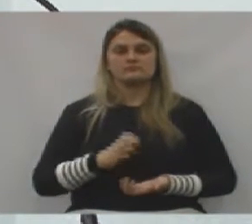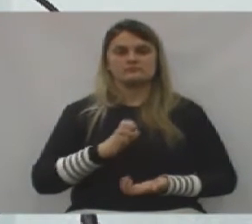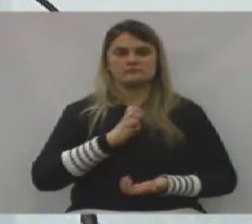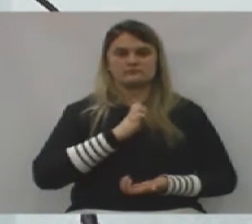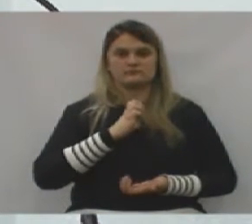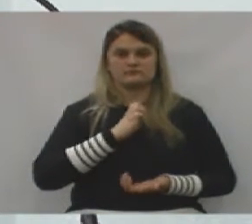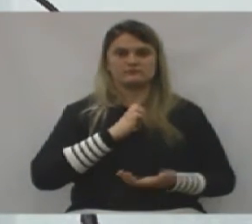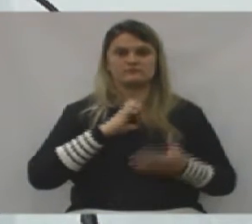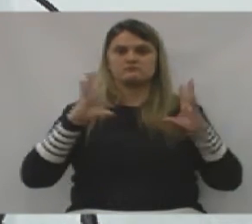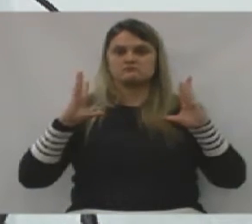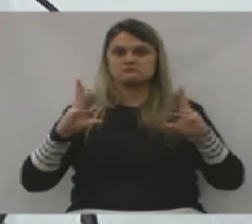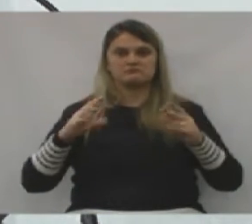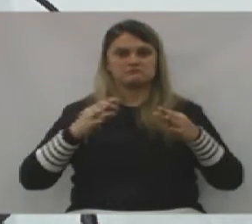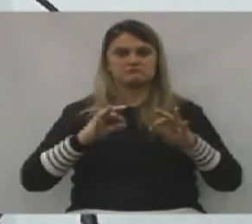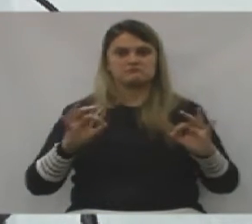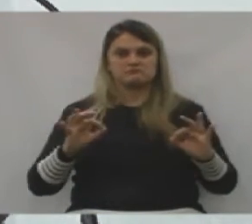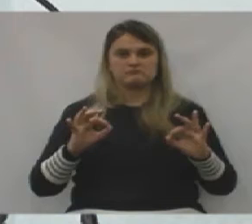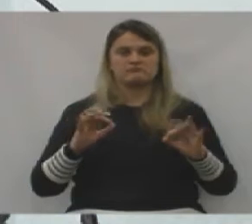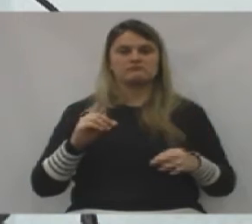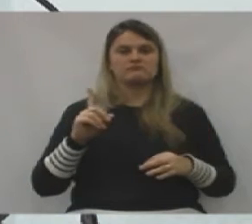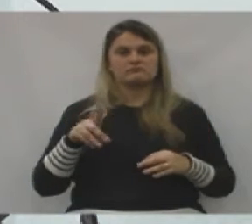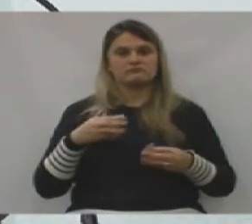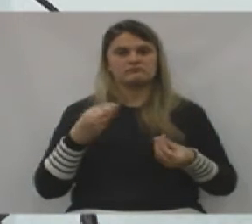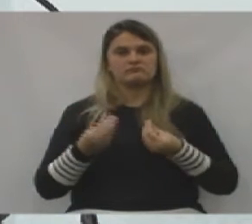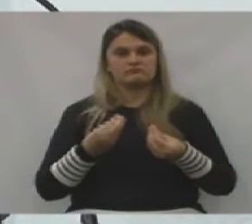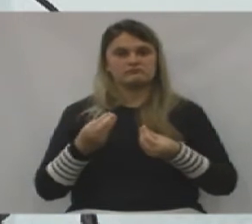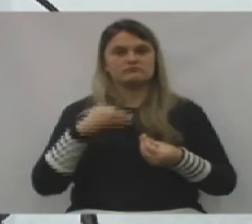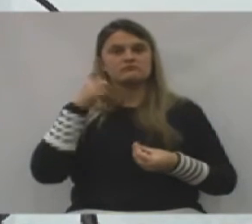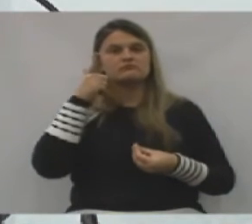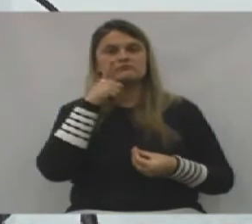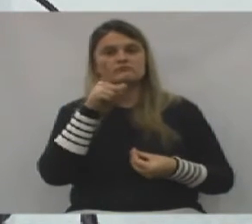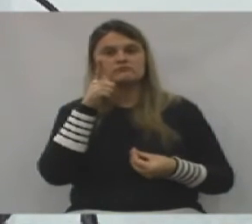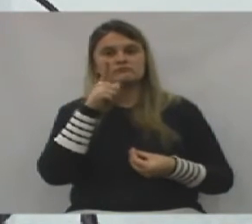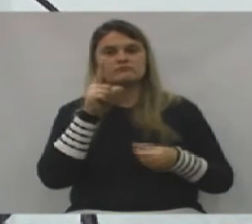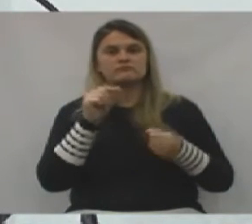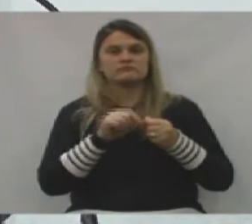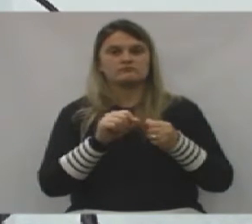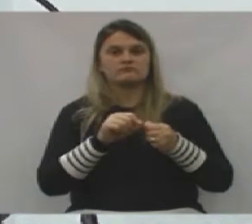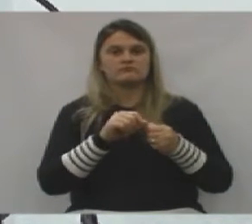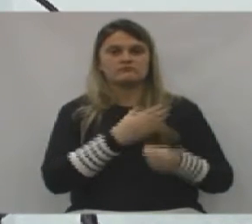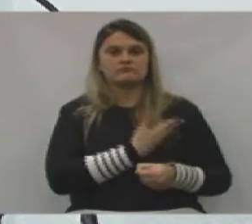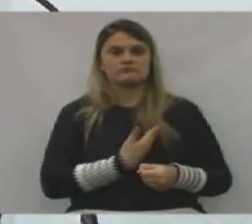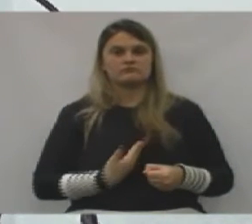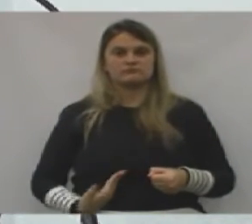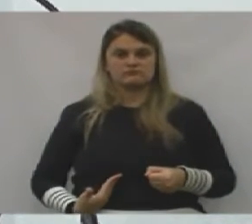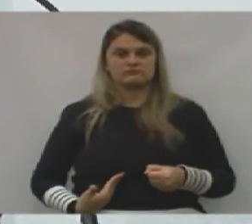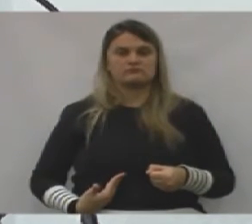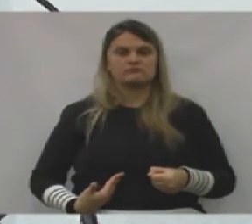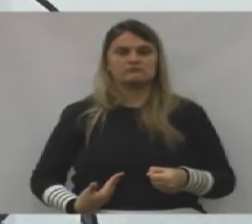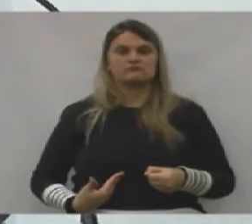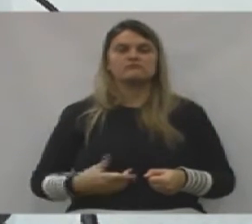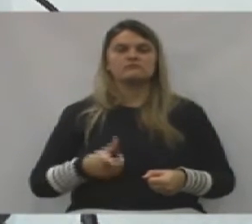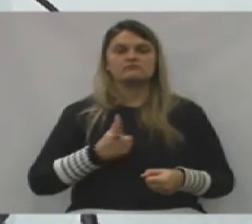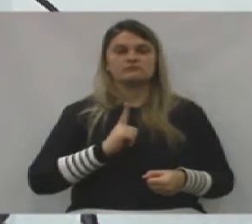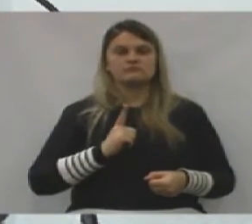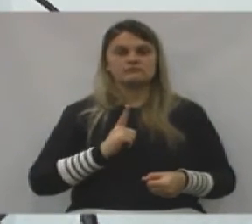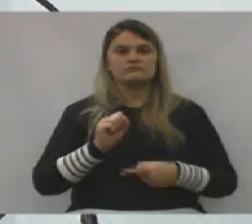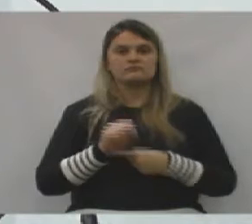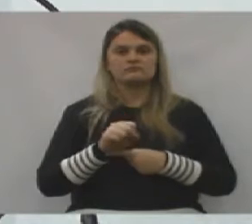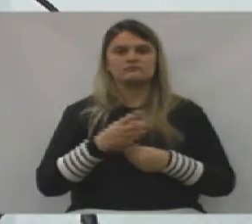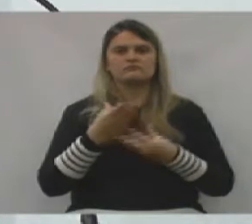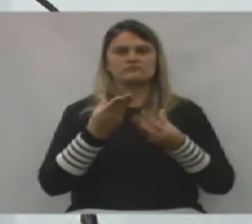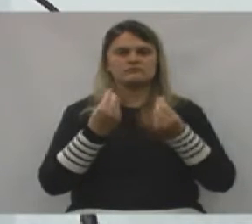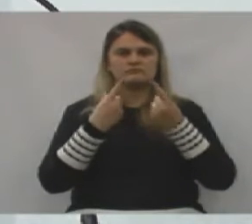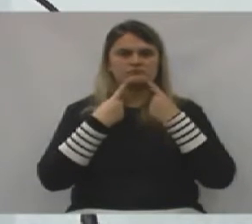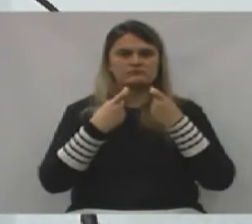ética, da transparência. E é assim que a gente está conseguindo fazer um governo, graças a Deus, que tem, sim, muita